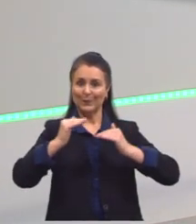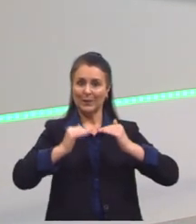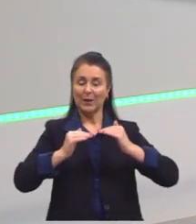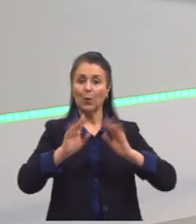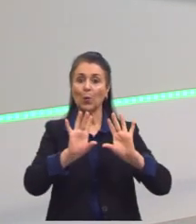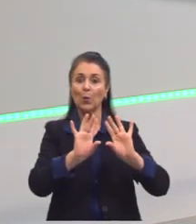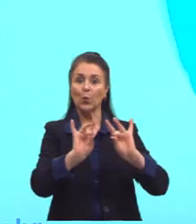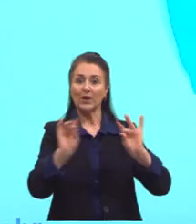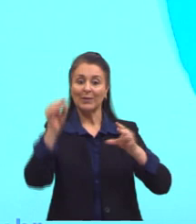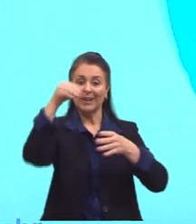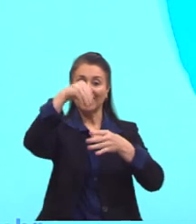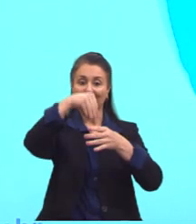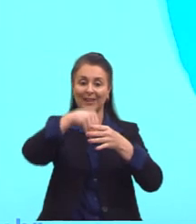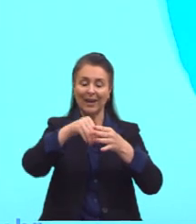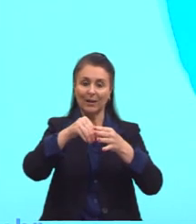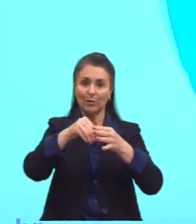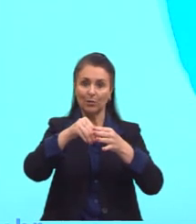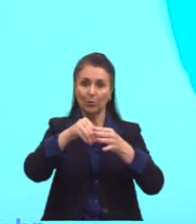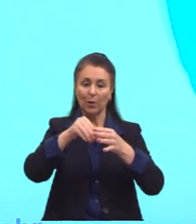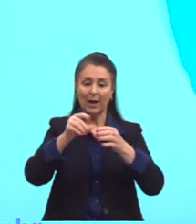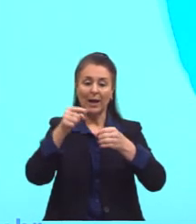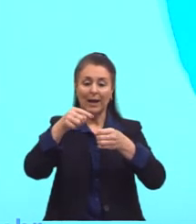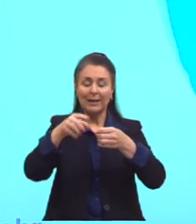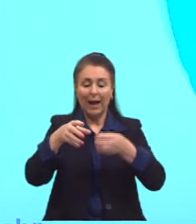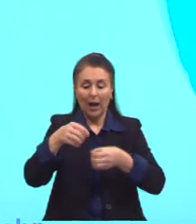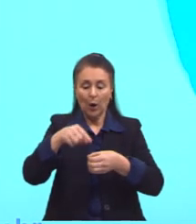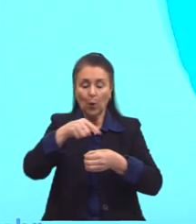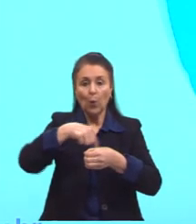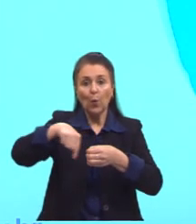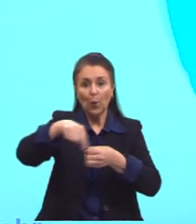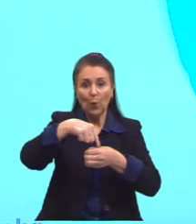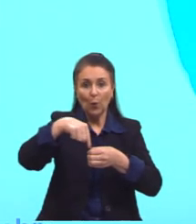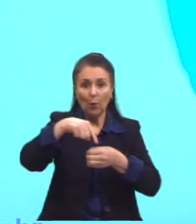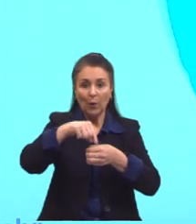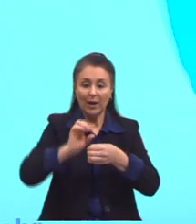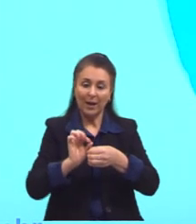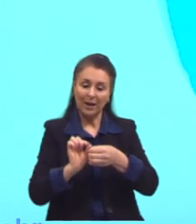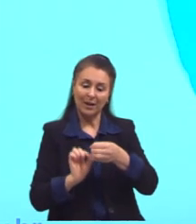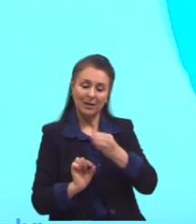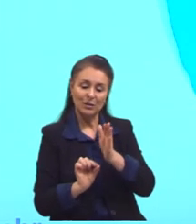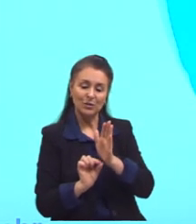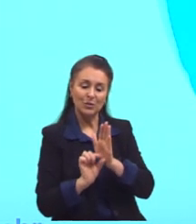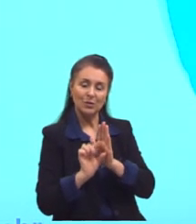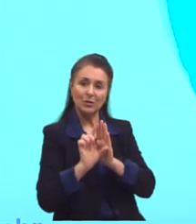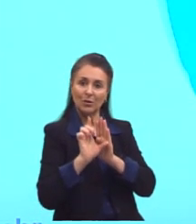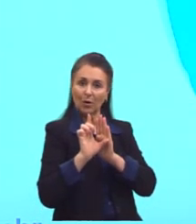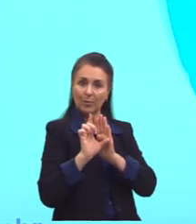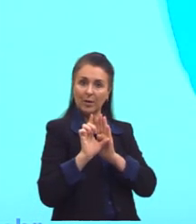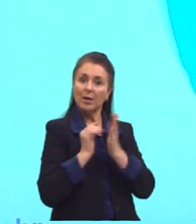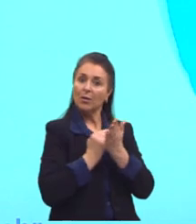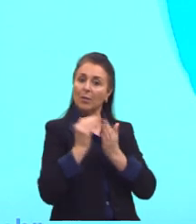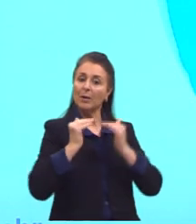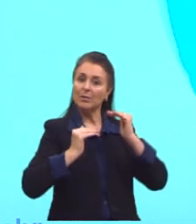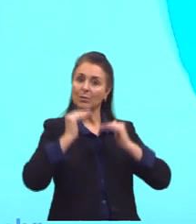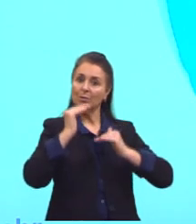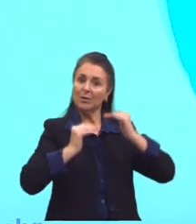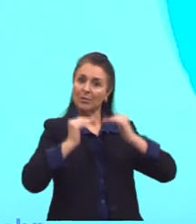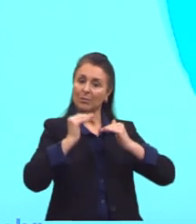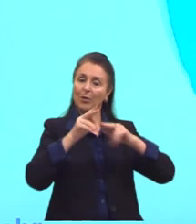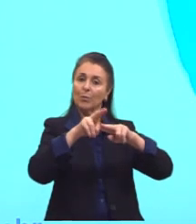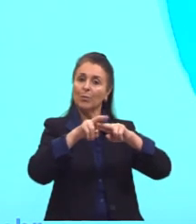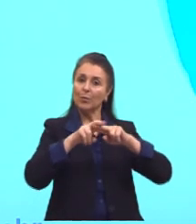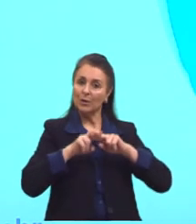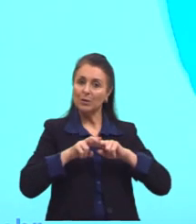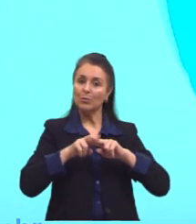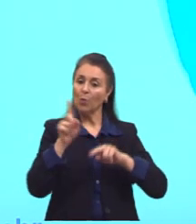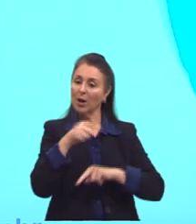dentro da nossa cuia ele vai tender a subir para gerar então um equilíbrio no sistema por isso então